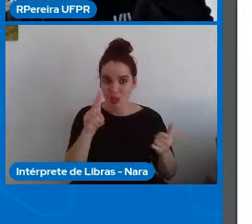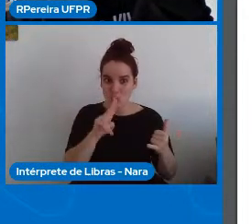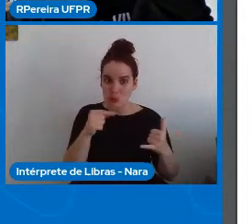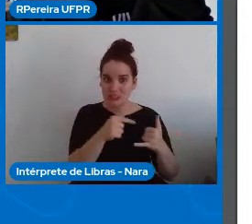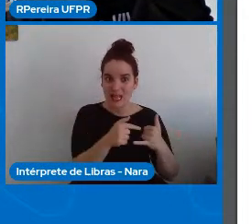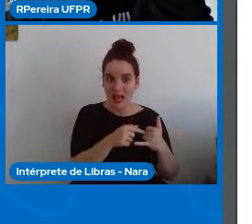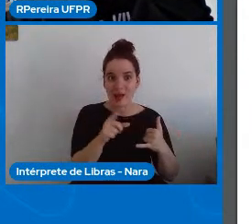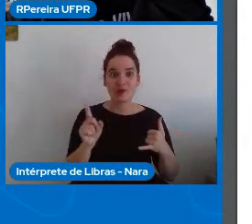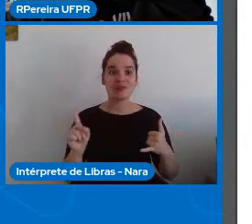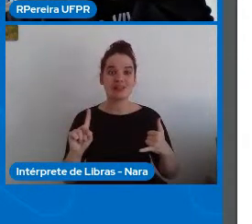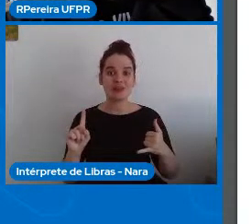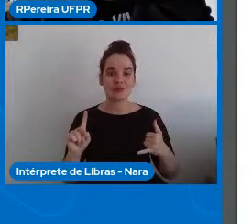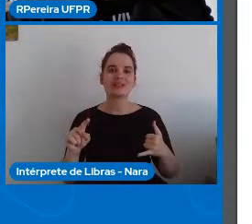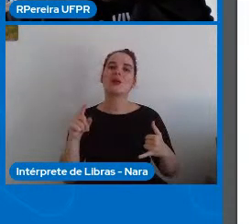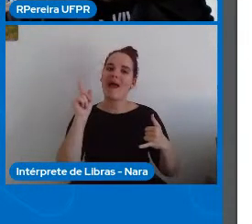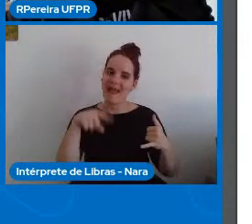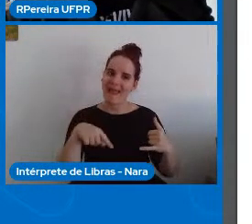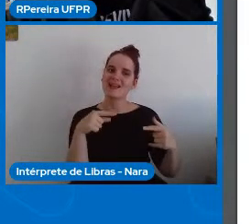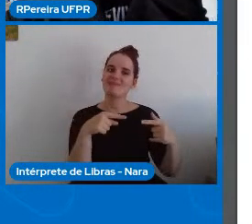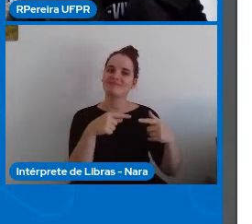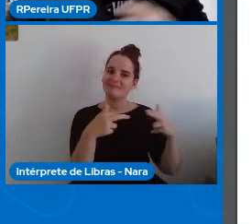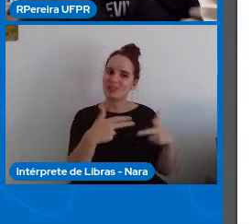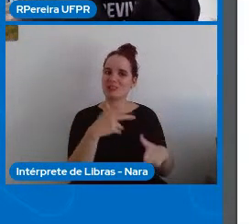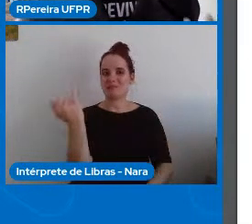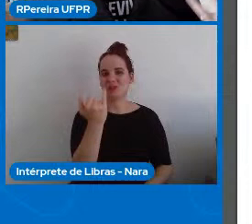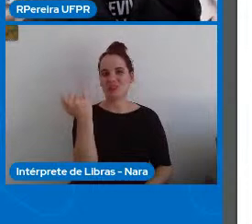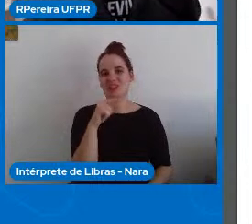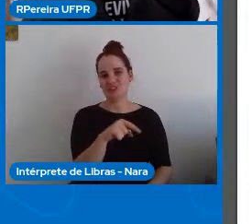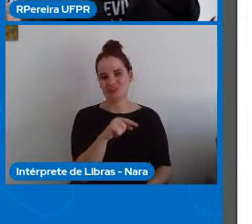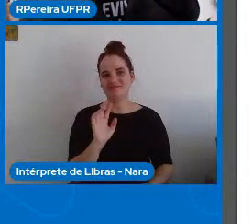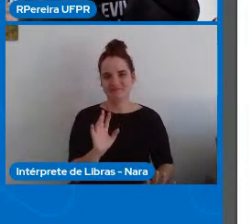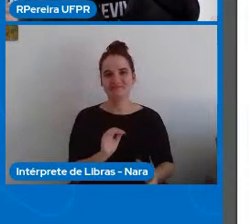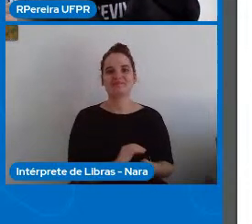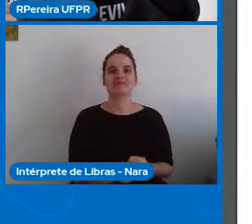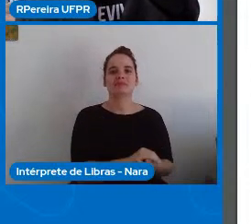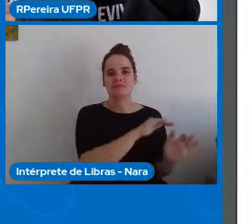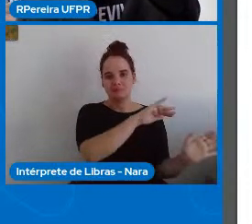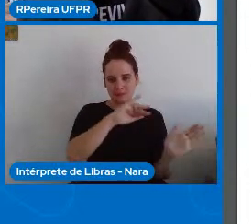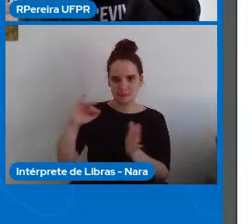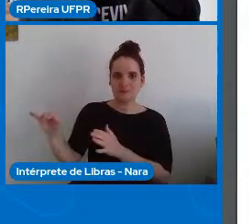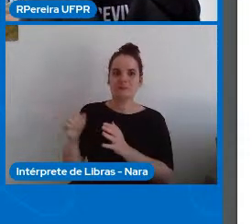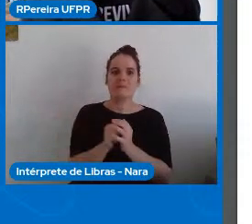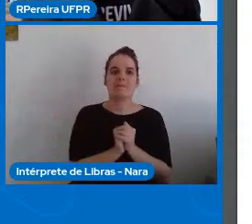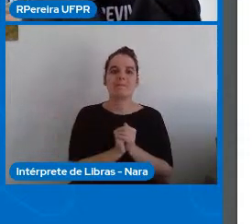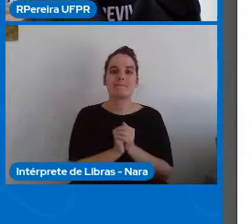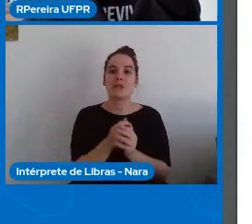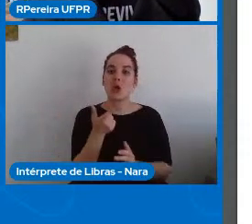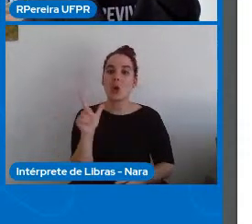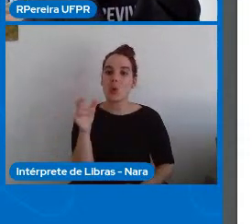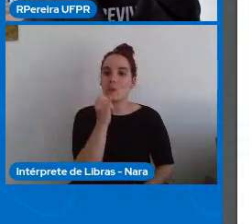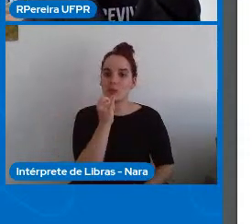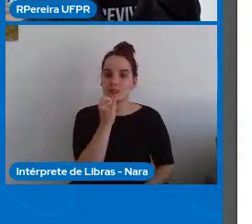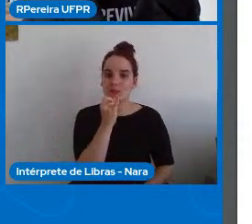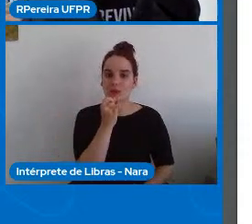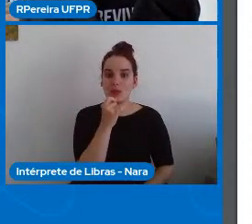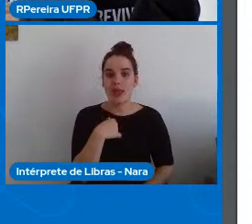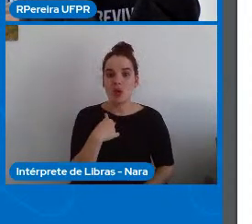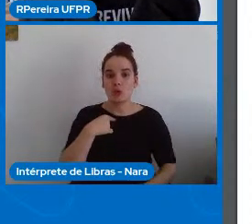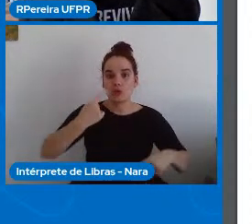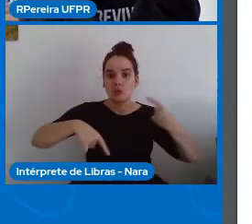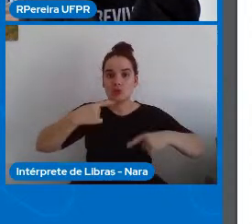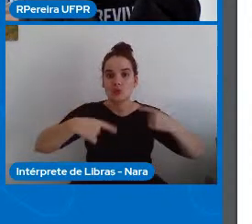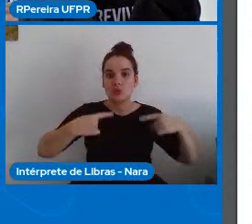tornar importante ou então quando nós vamos discutir a diferença entre o while we repeat por